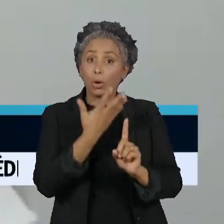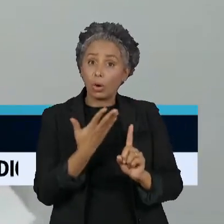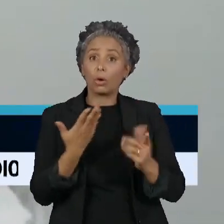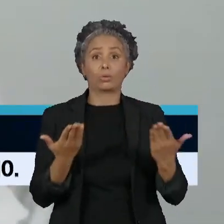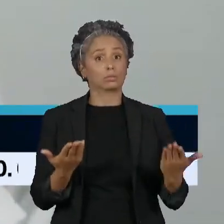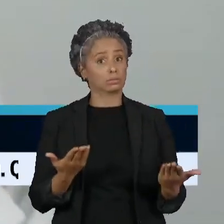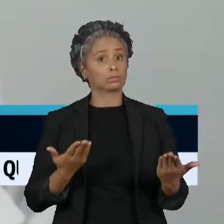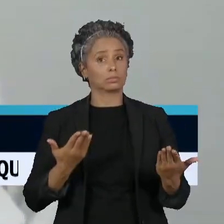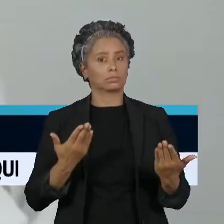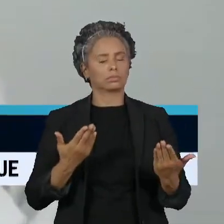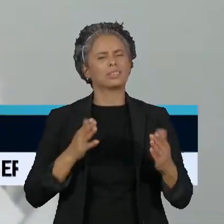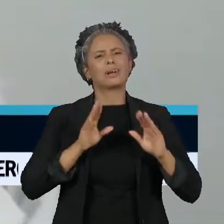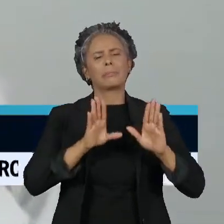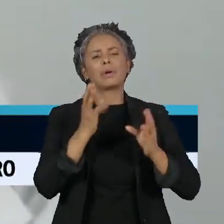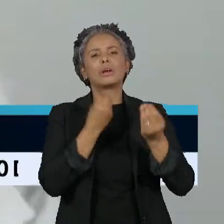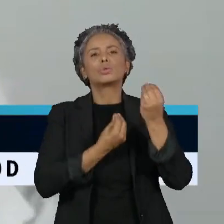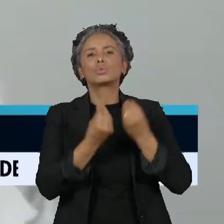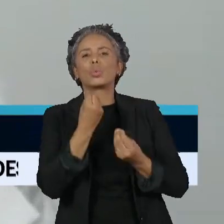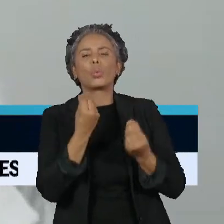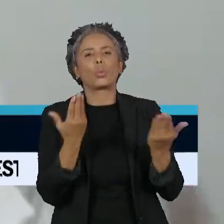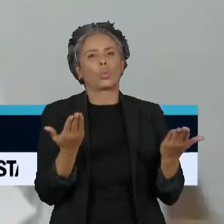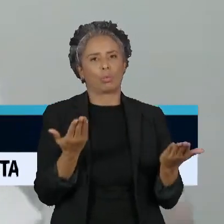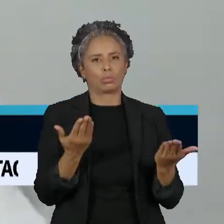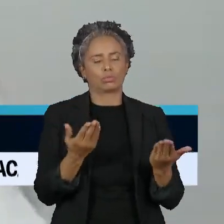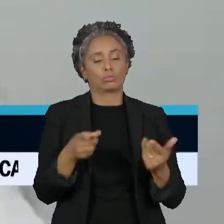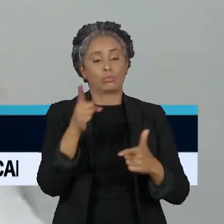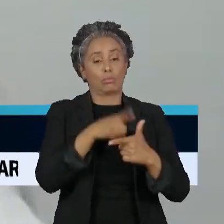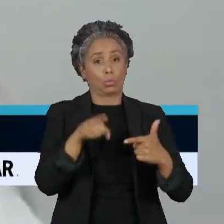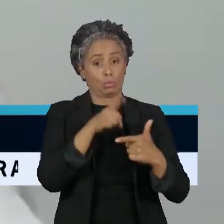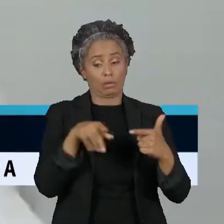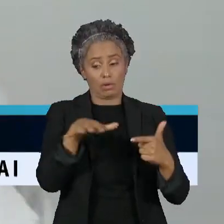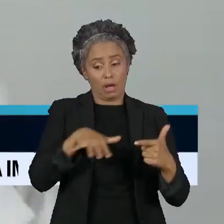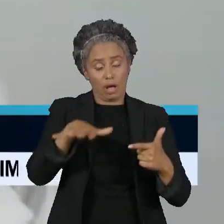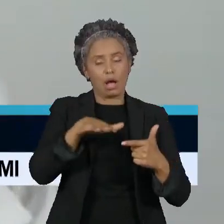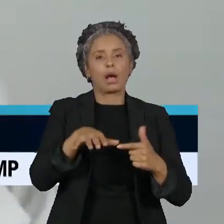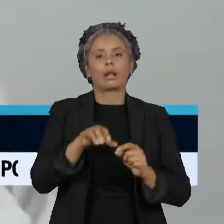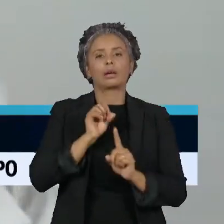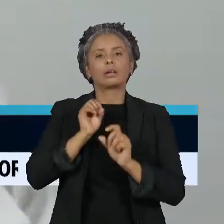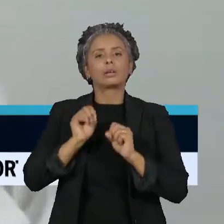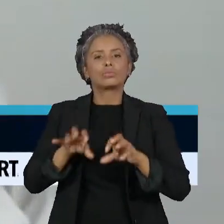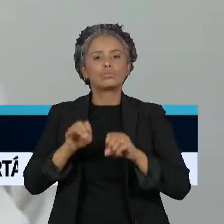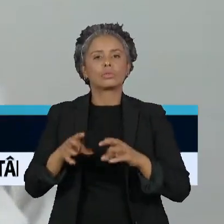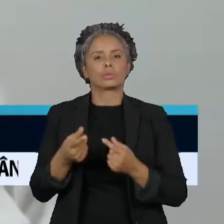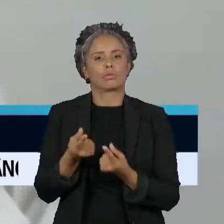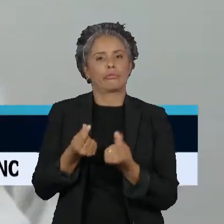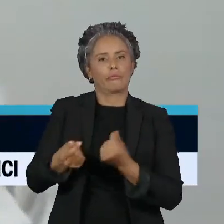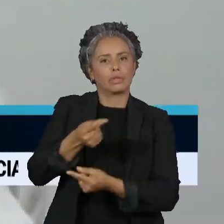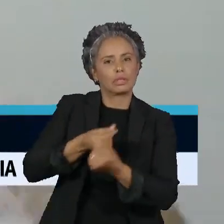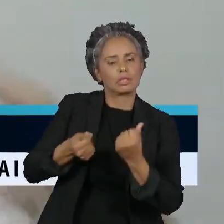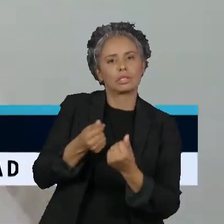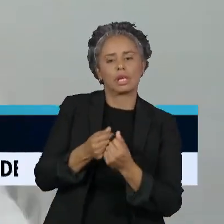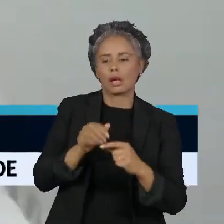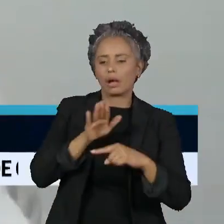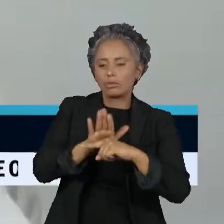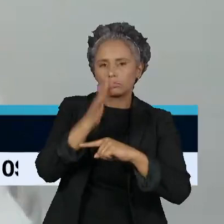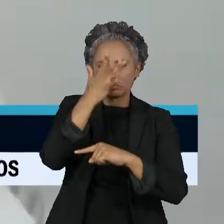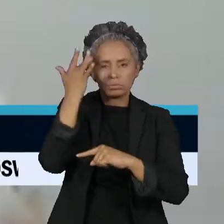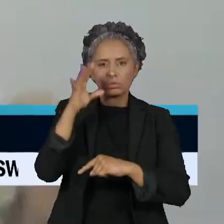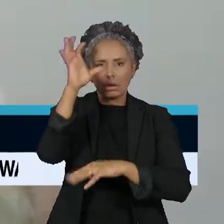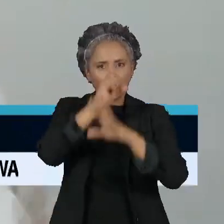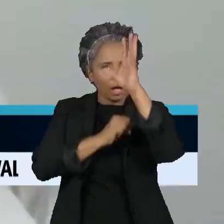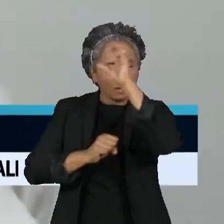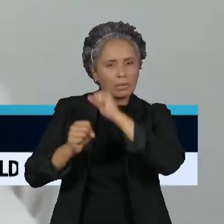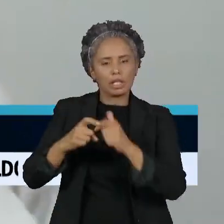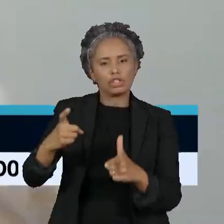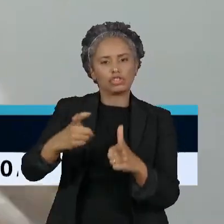as questões que a gente chama de estruturais, que é educação financeira e trabalhar a questão do consumismo, de ter um consumo